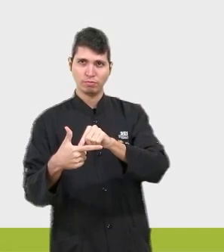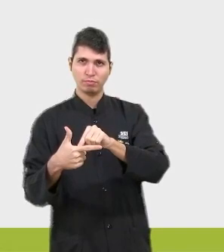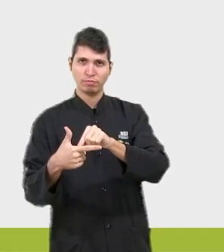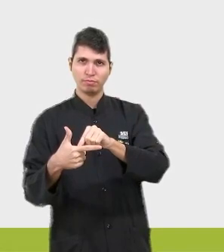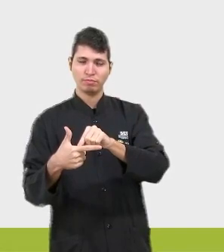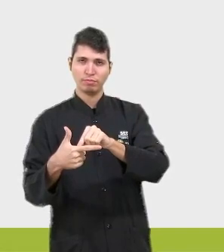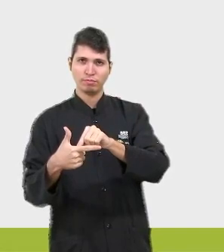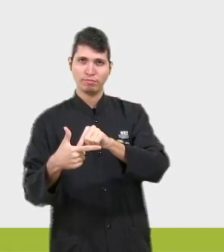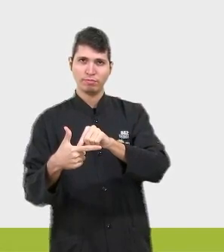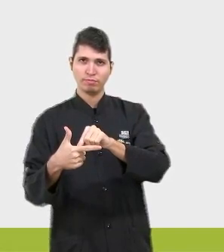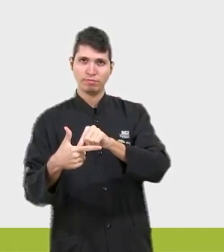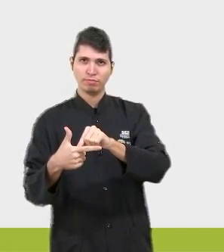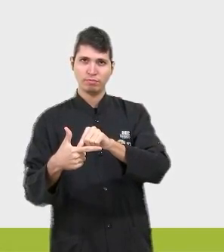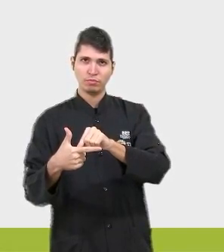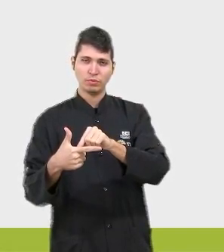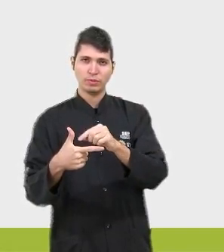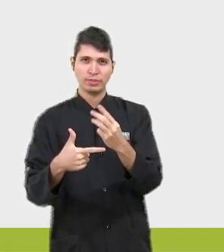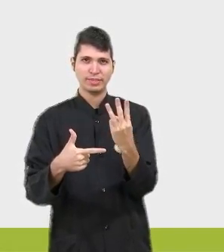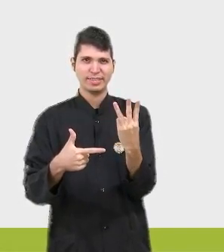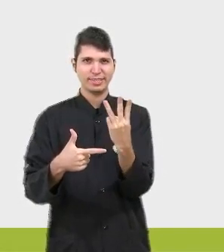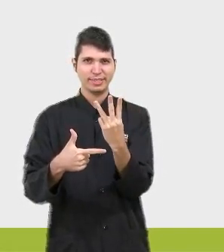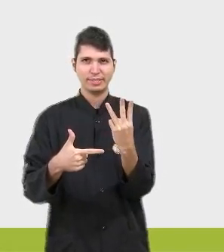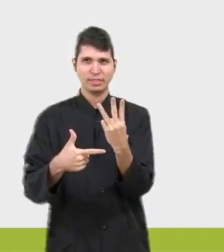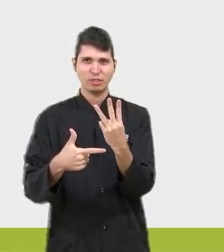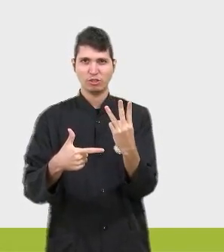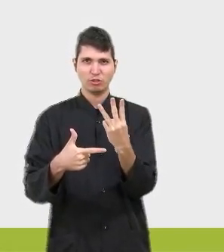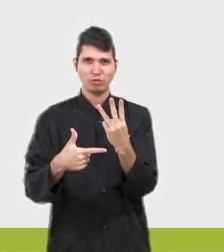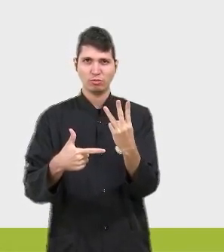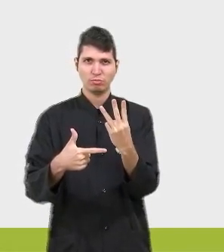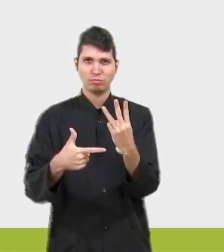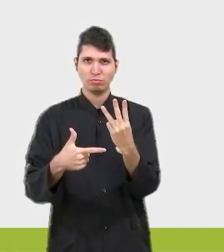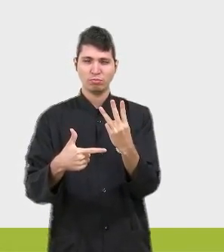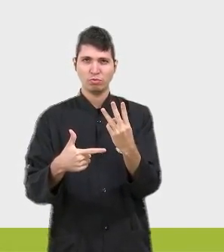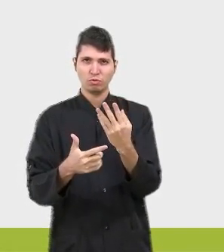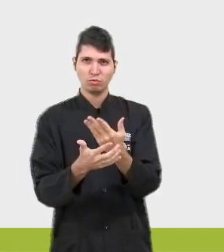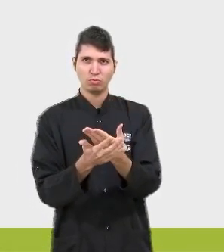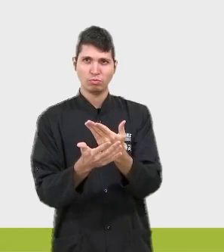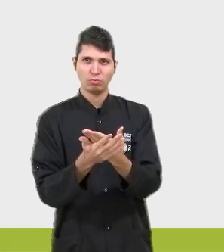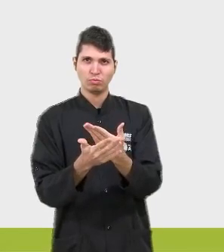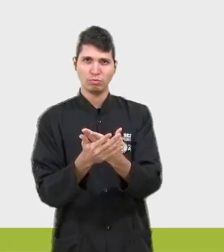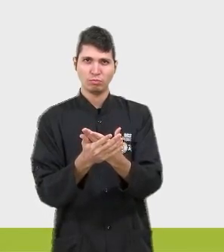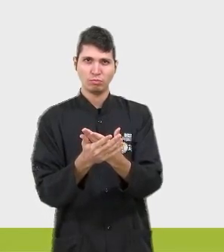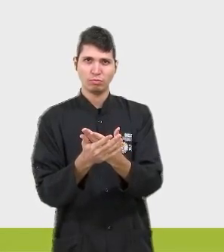são os três pontos que se trabalha com essa ideia de união de segmentos de reto, tá bom?